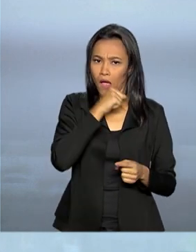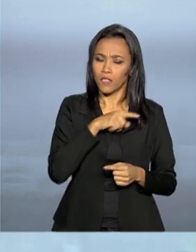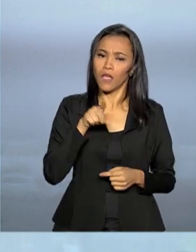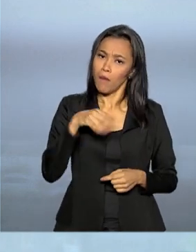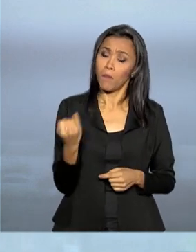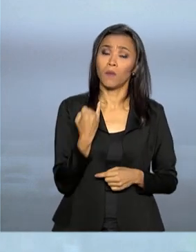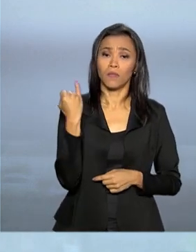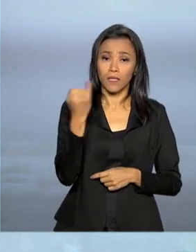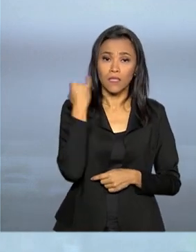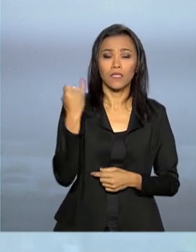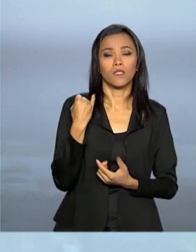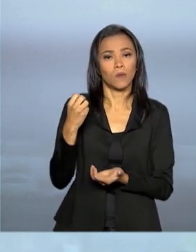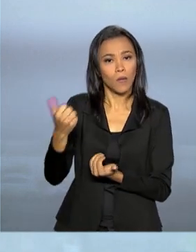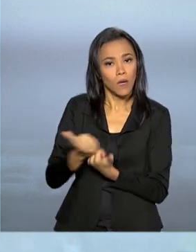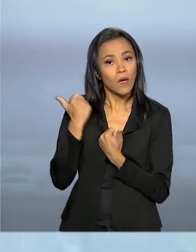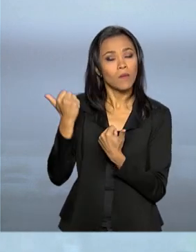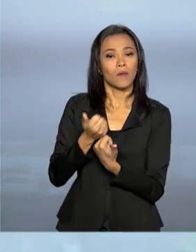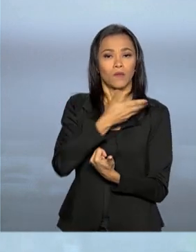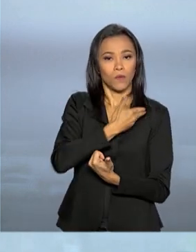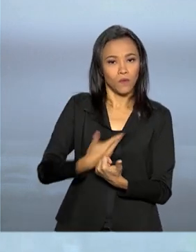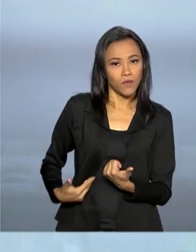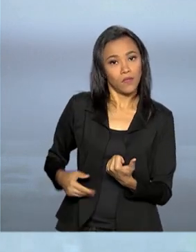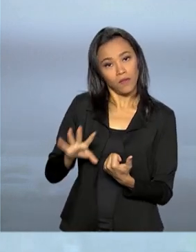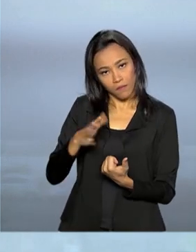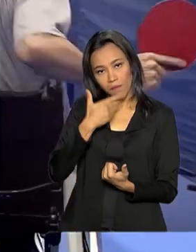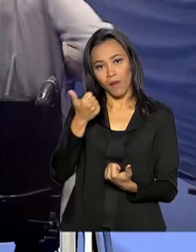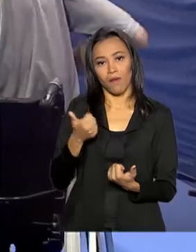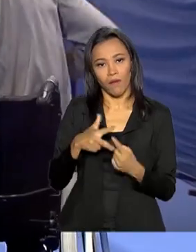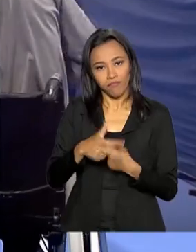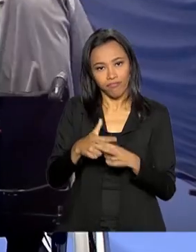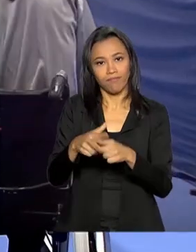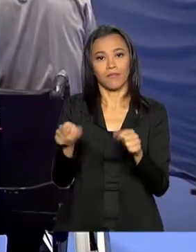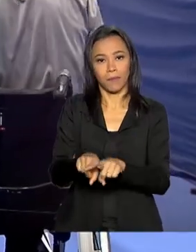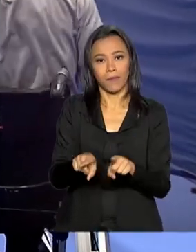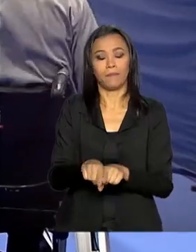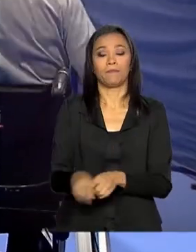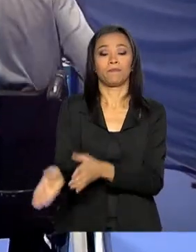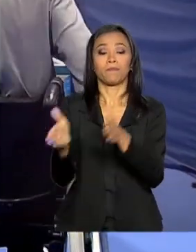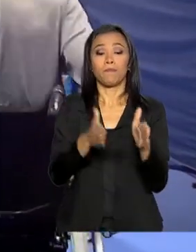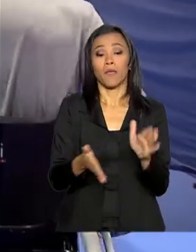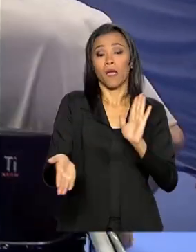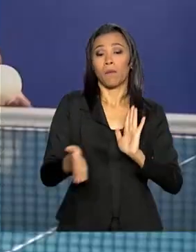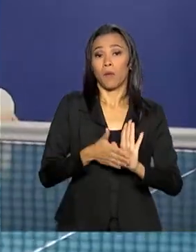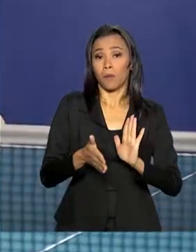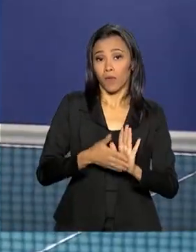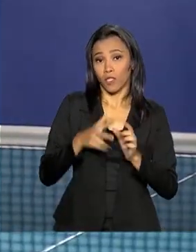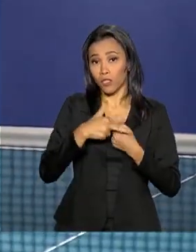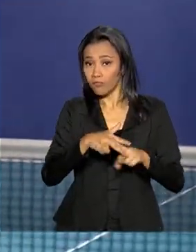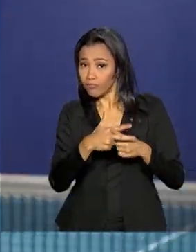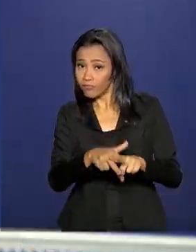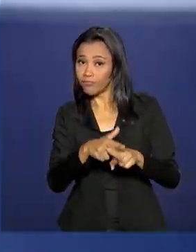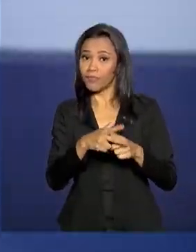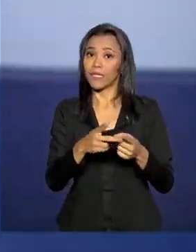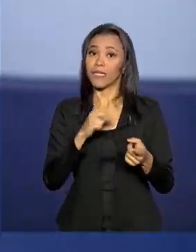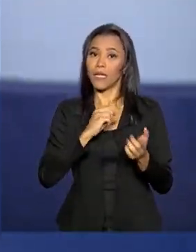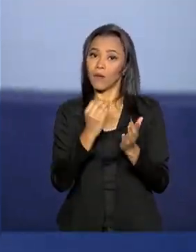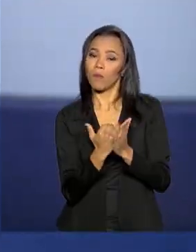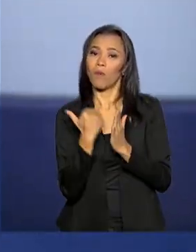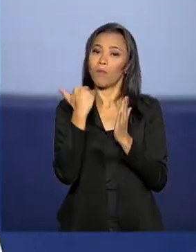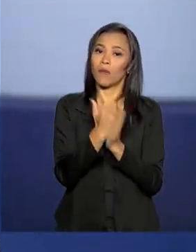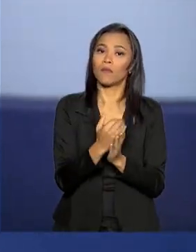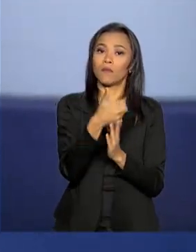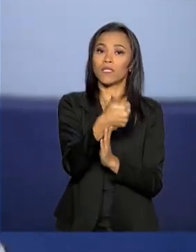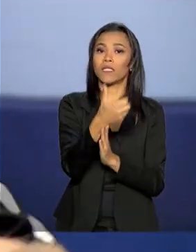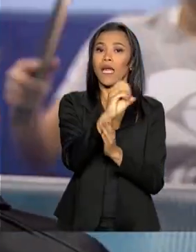programa, a manutenção dele e a modernização dele daqui para frente. Entre as propostas de modernização, há um reajuste de 10